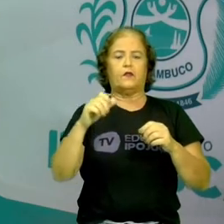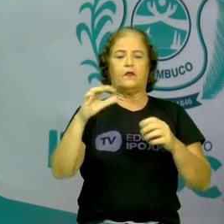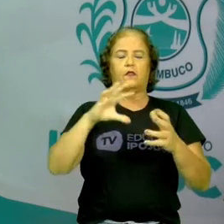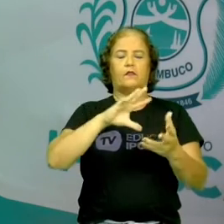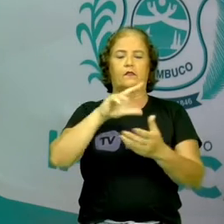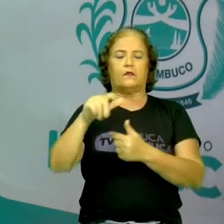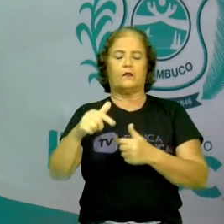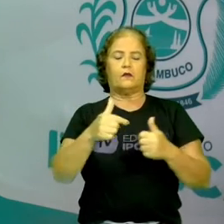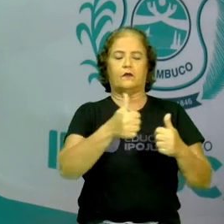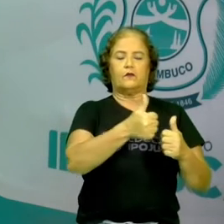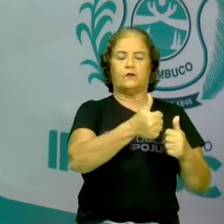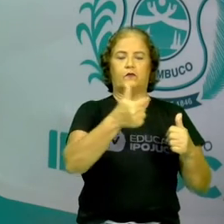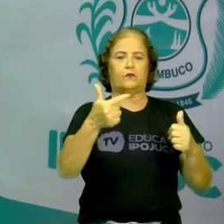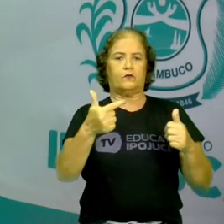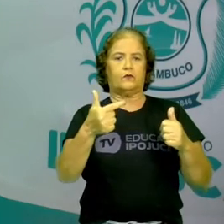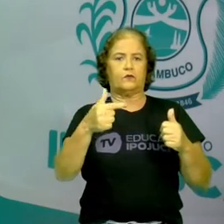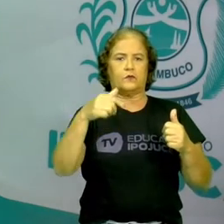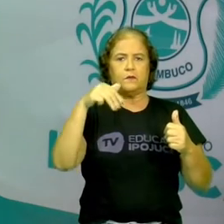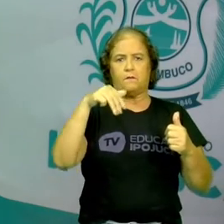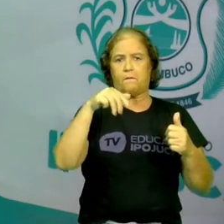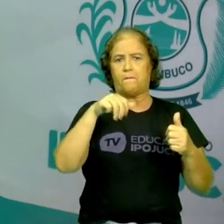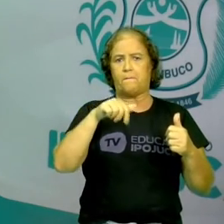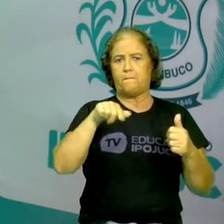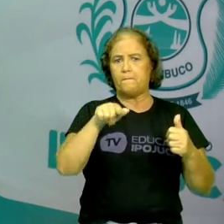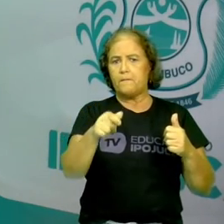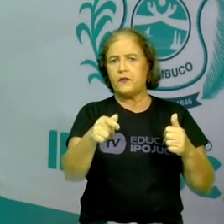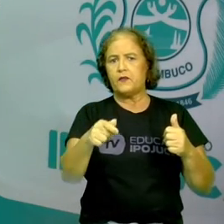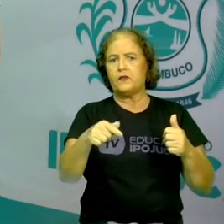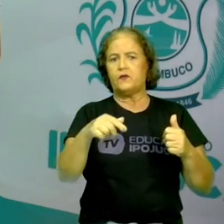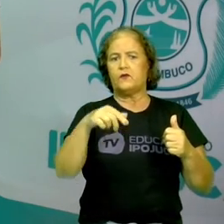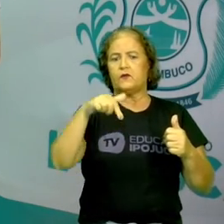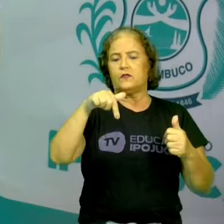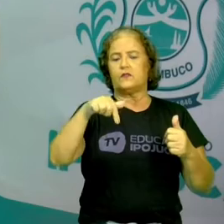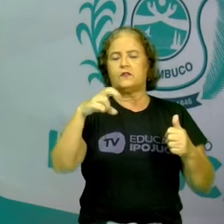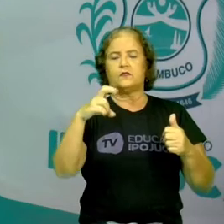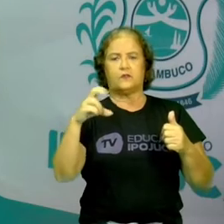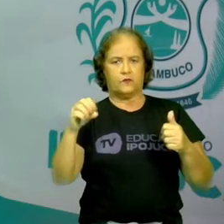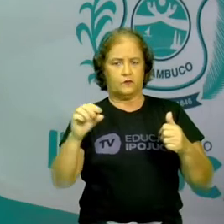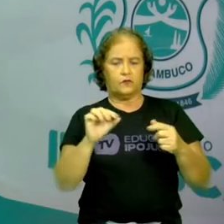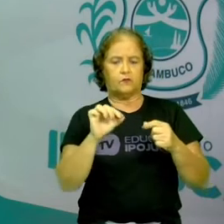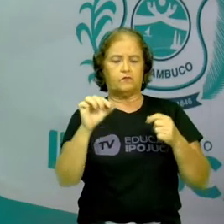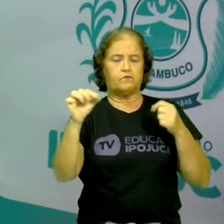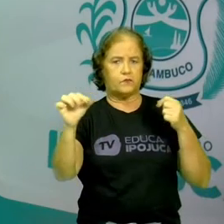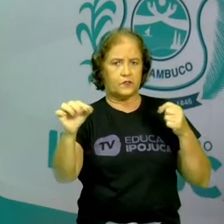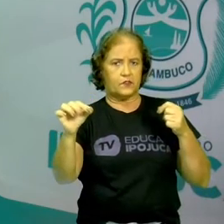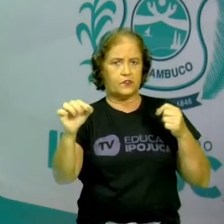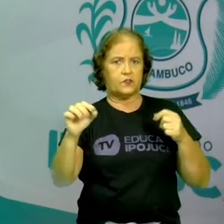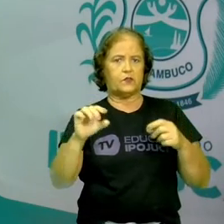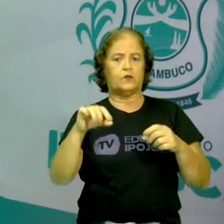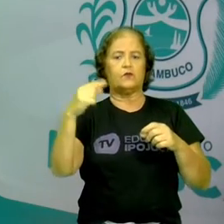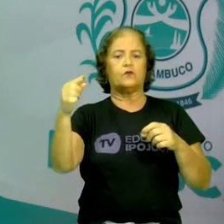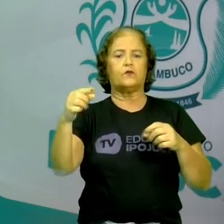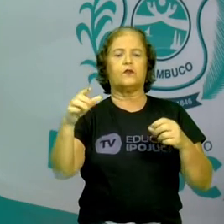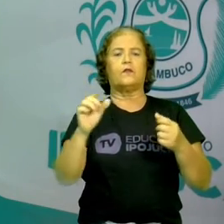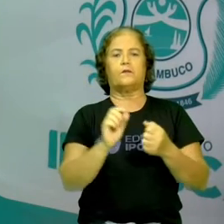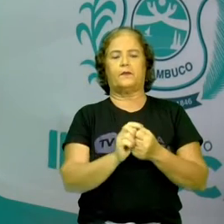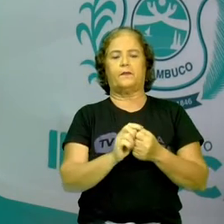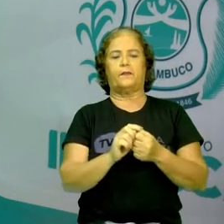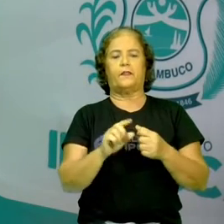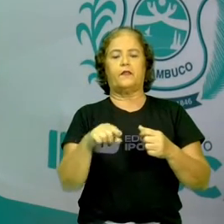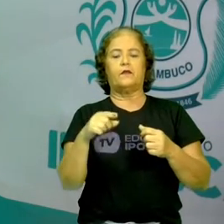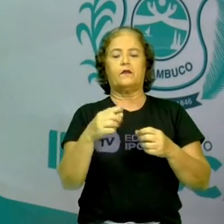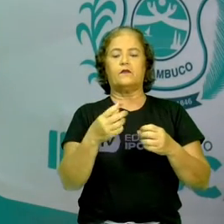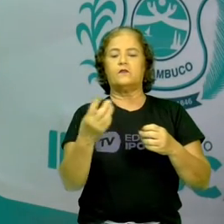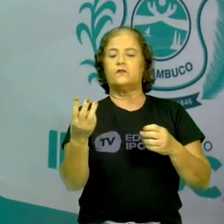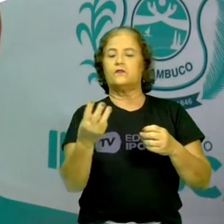e Vênus, a 12.100 quilômetros do Sol. Certo? Então, eles são